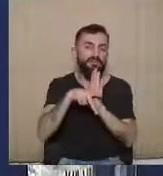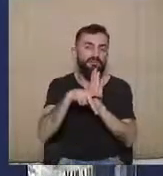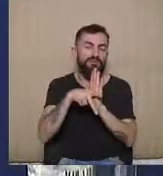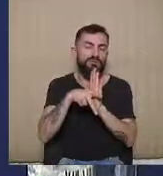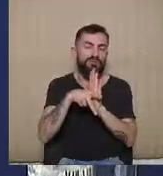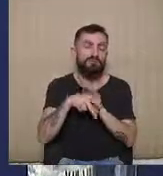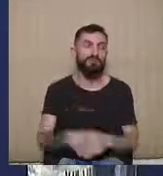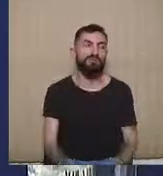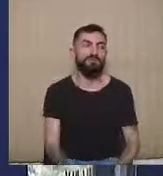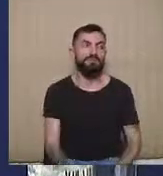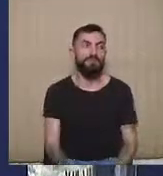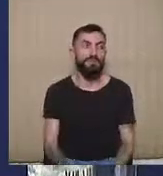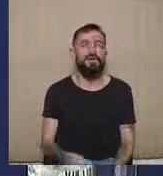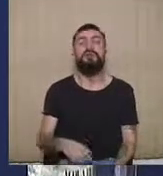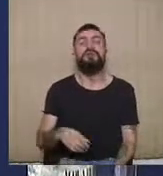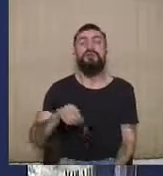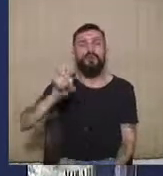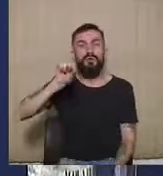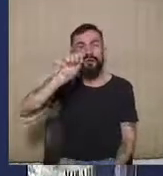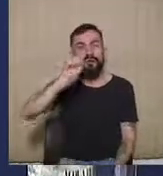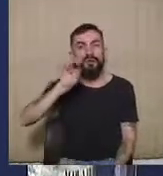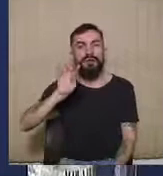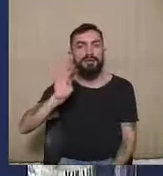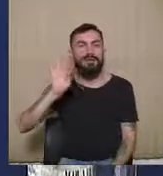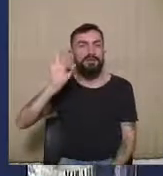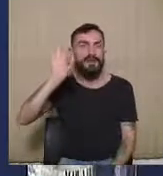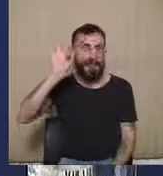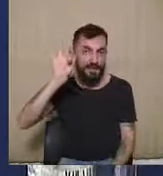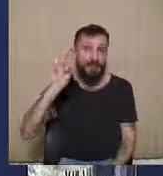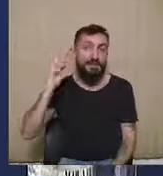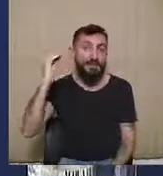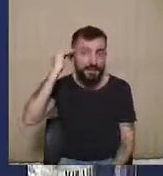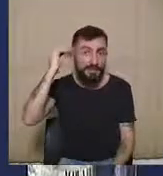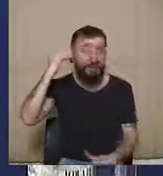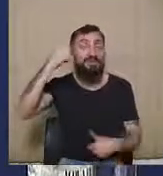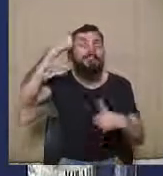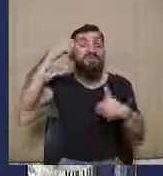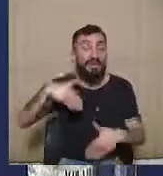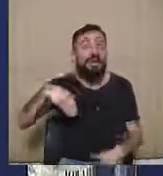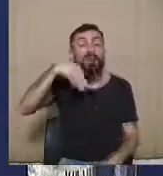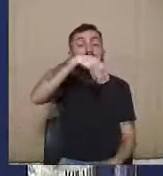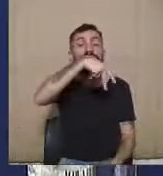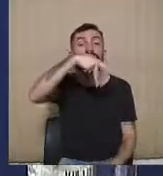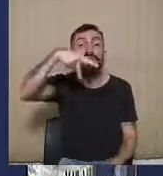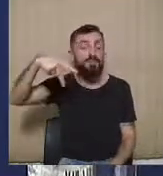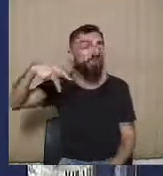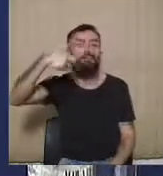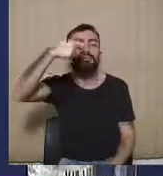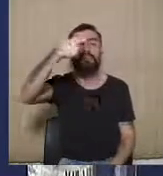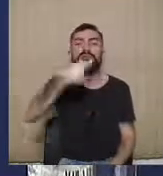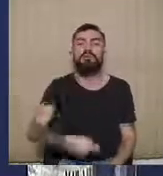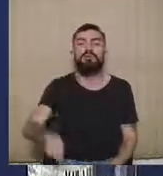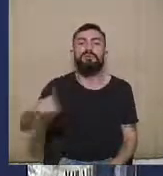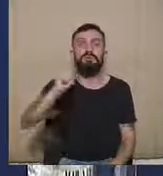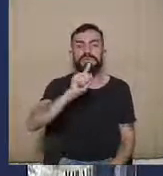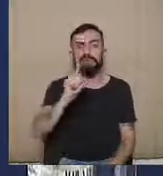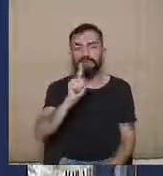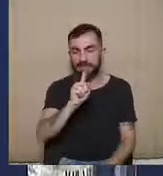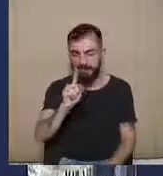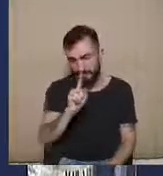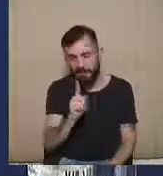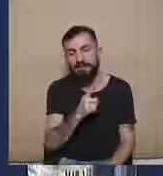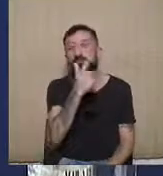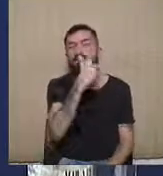o STF, que mitigou isso para dizer que para o Ministério Público não seria necessário, não haveria esse